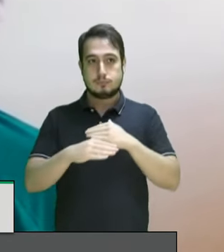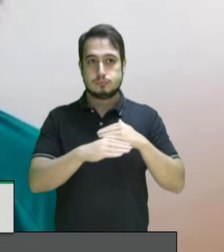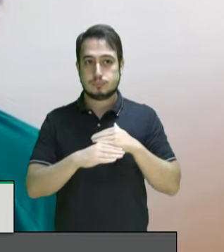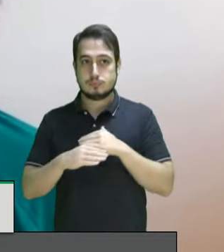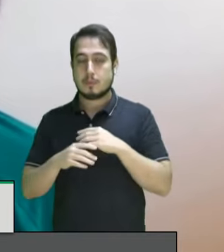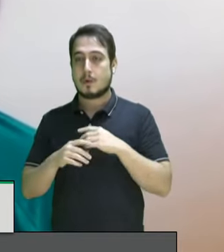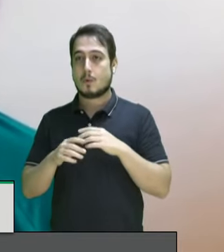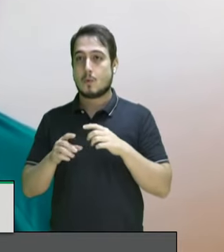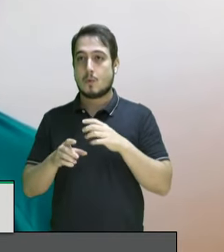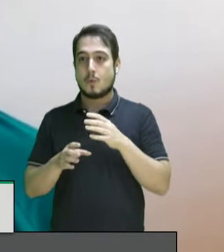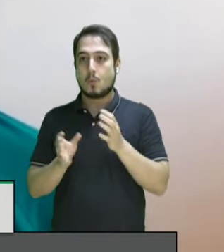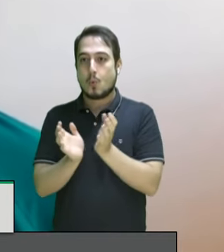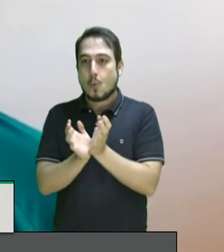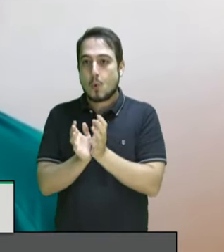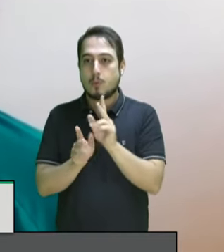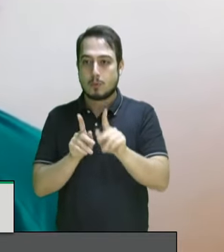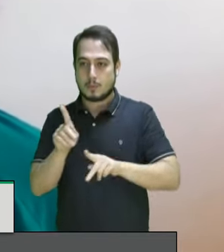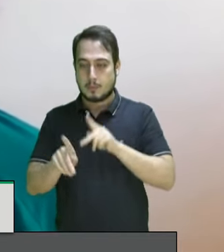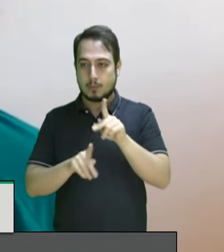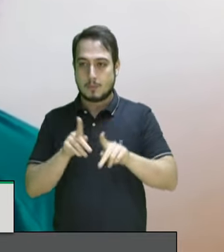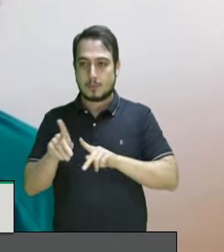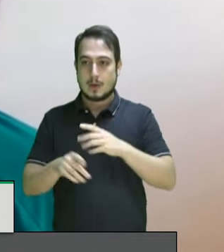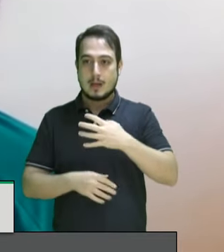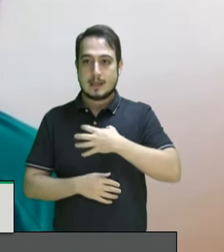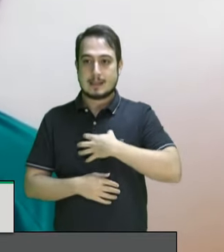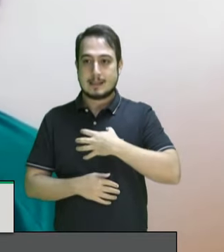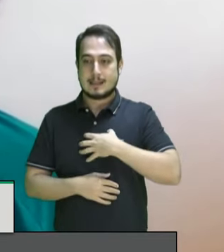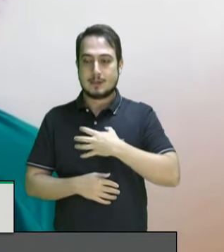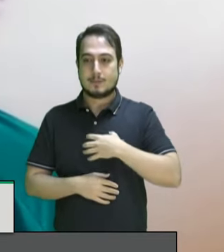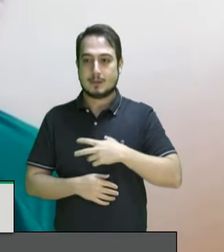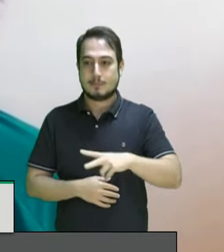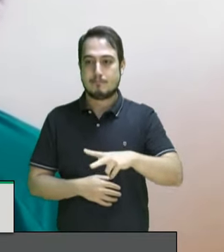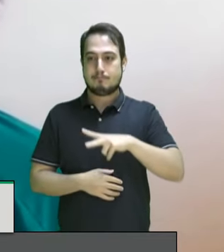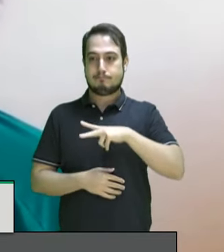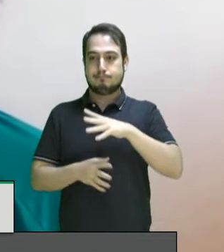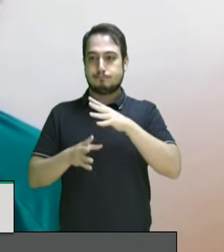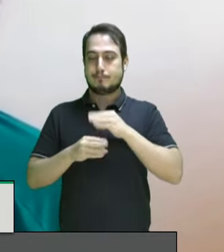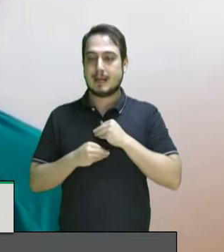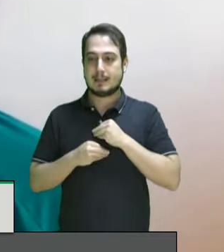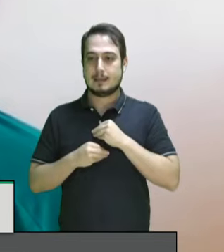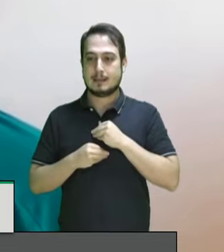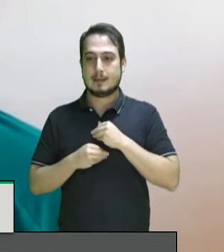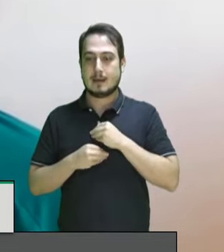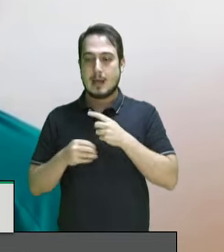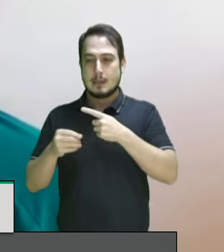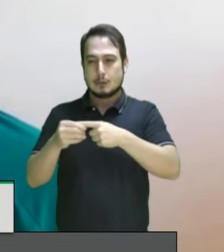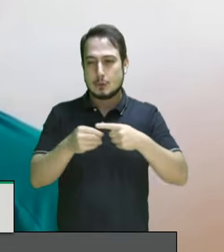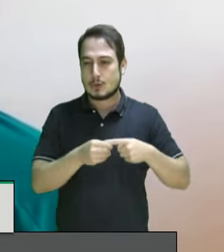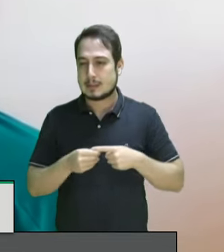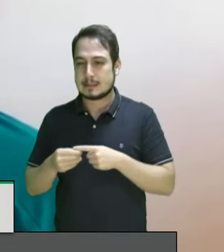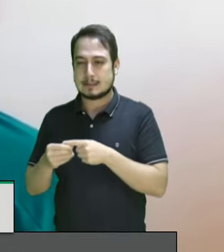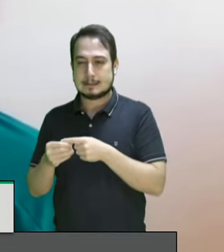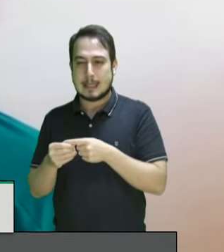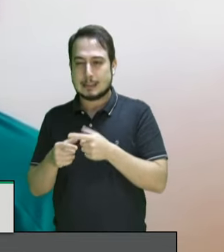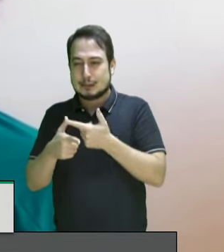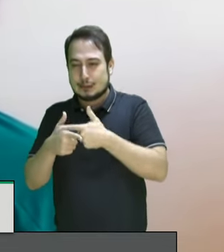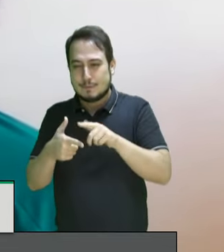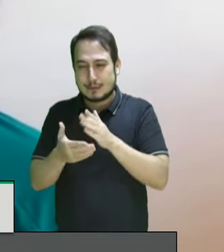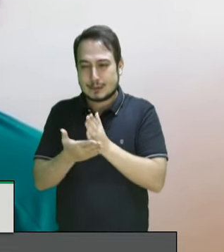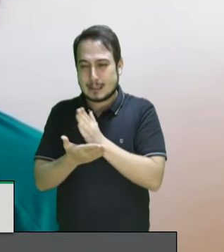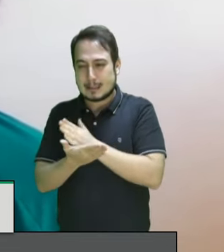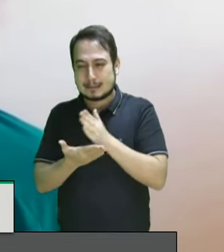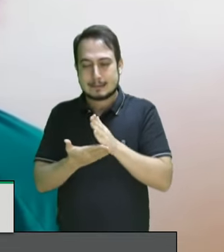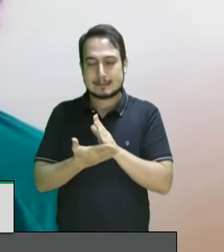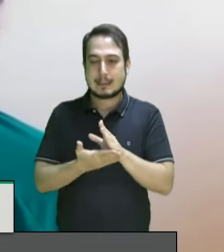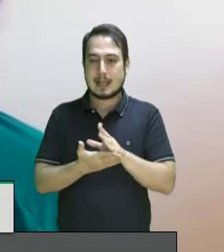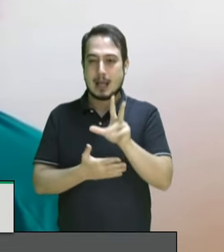sua população possa ter um sentimento de pertencimento. As nossas cidades são negadas para tantos segmentos da população, são